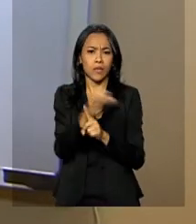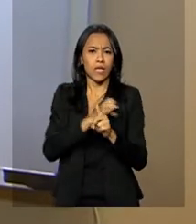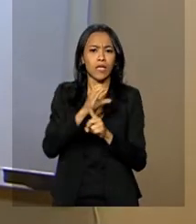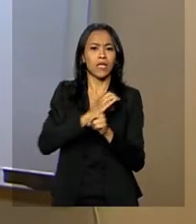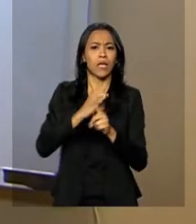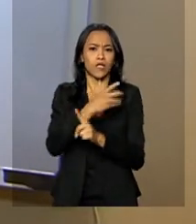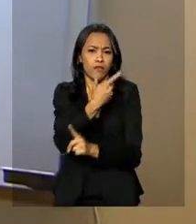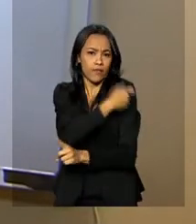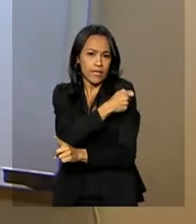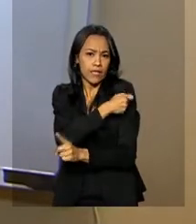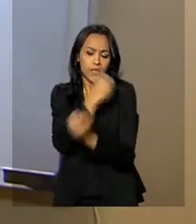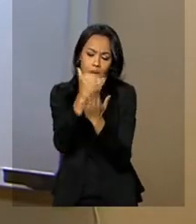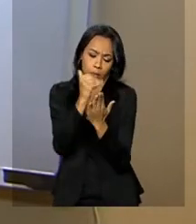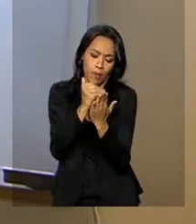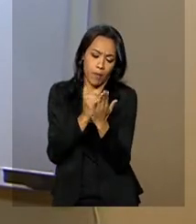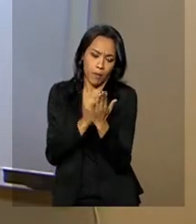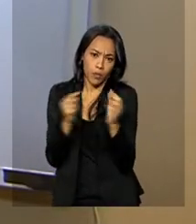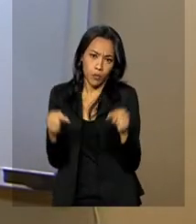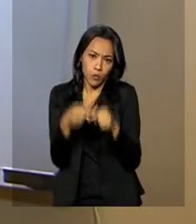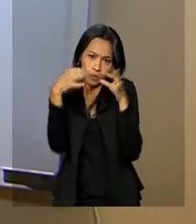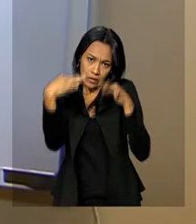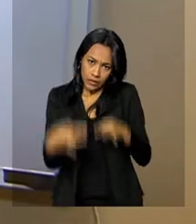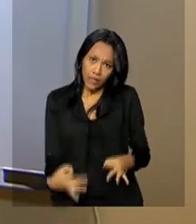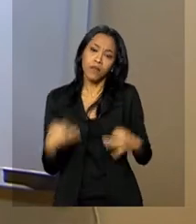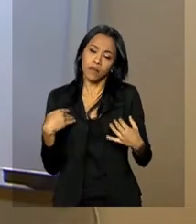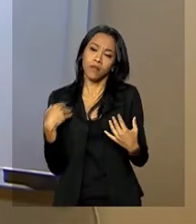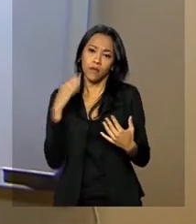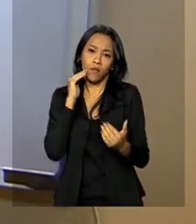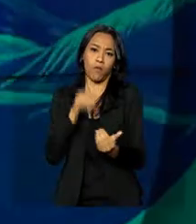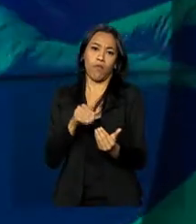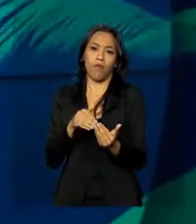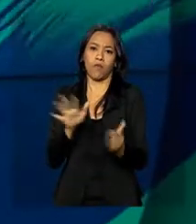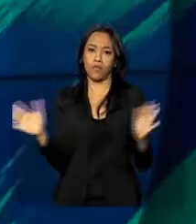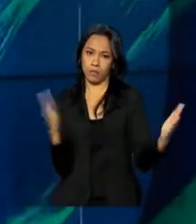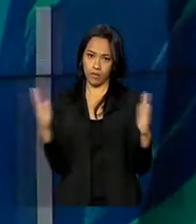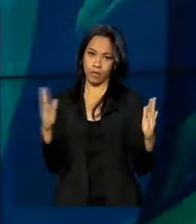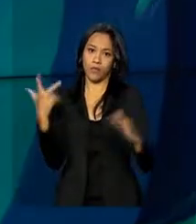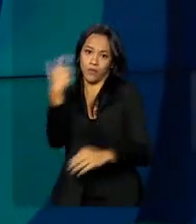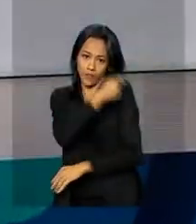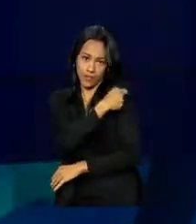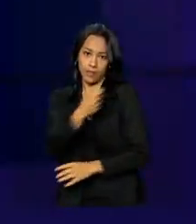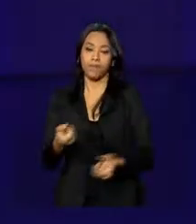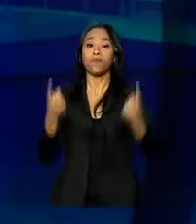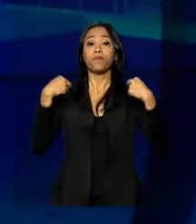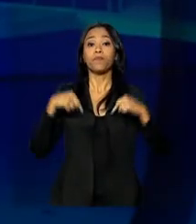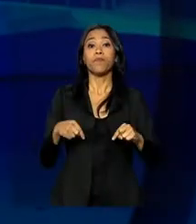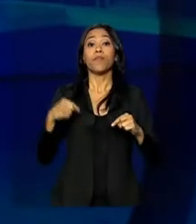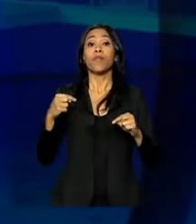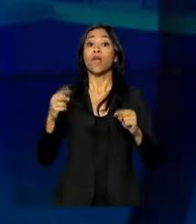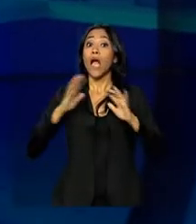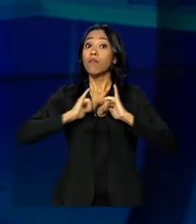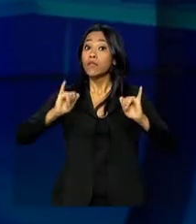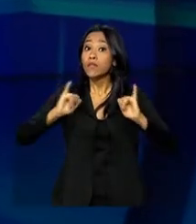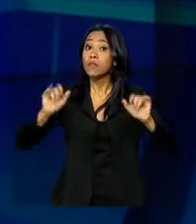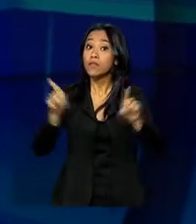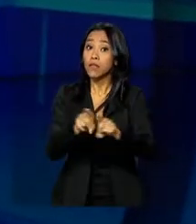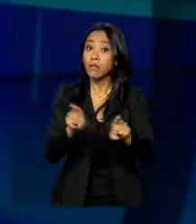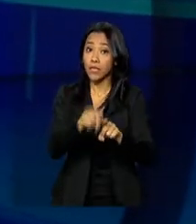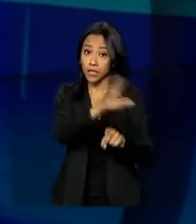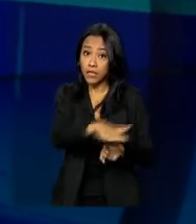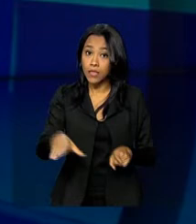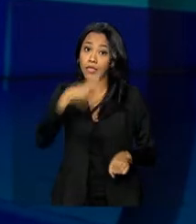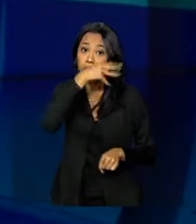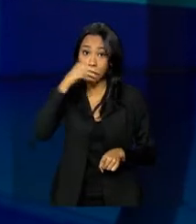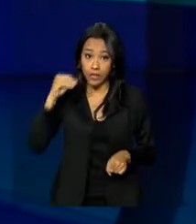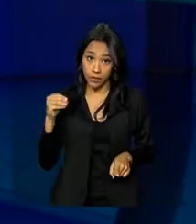em dia e que façam essa adesão aos períodos de campanha. E por falar em vacinação, um recado também para crianças e